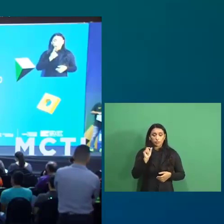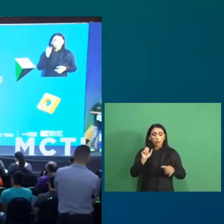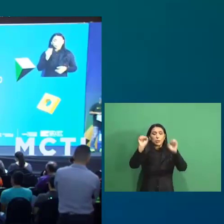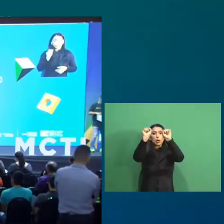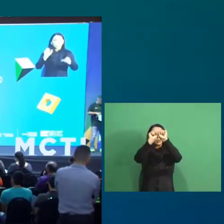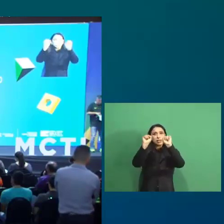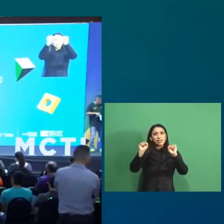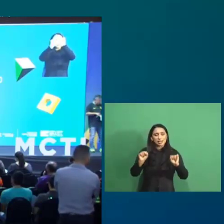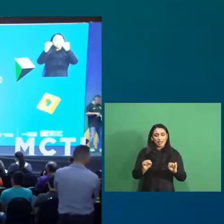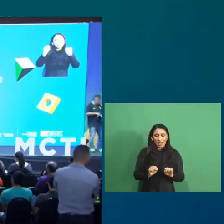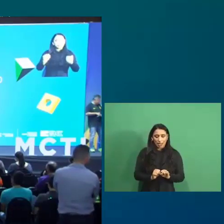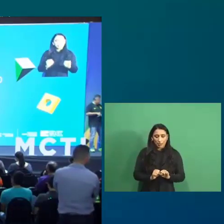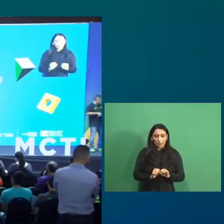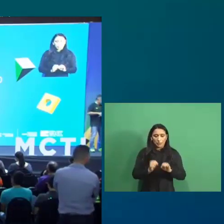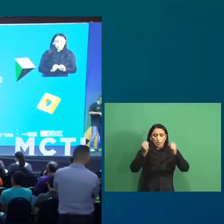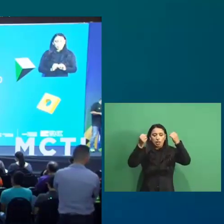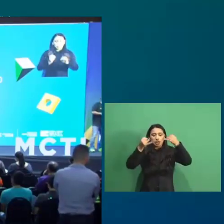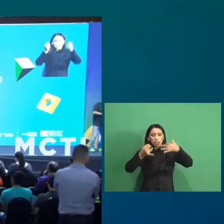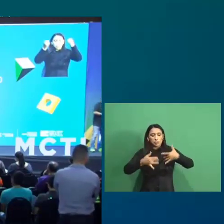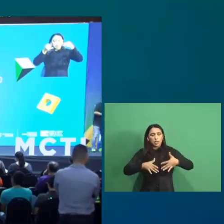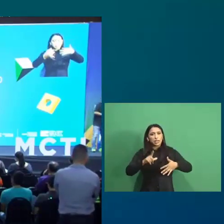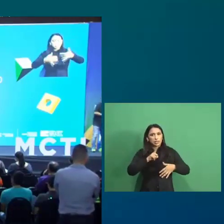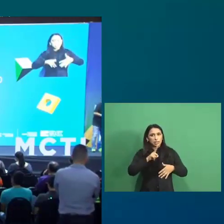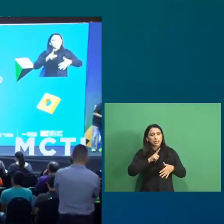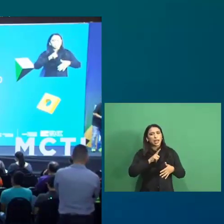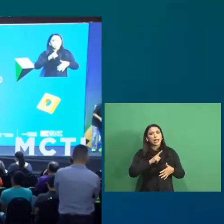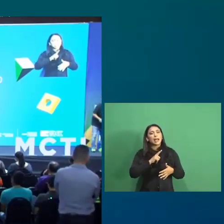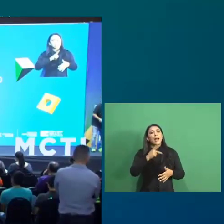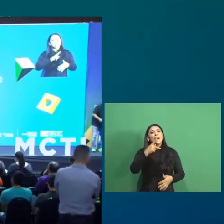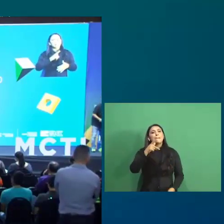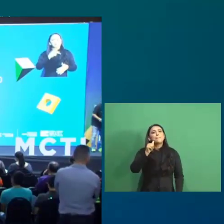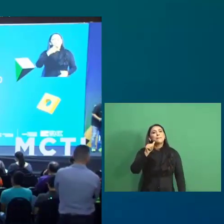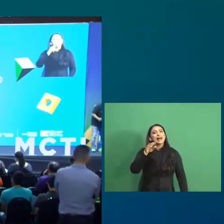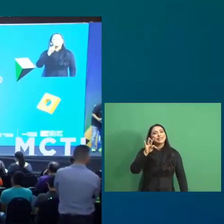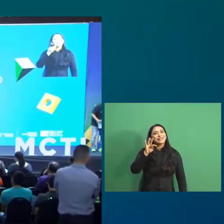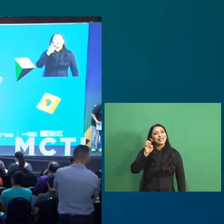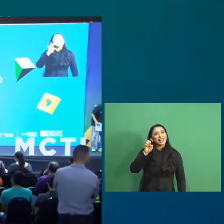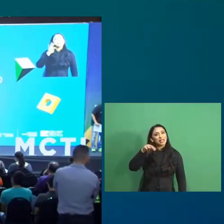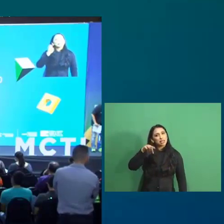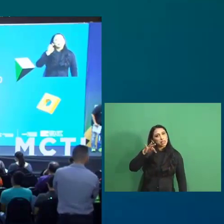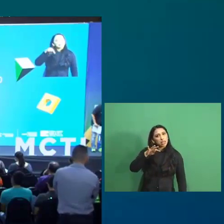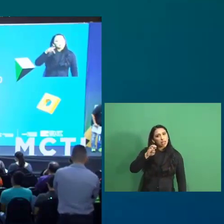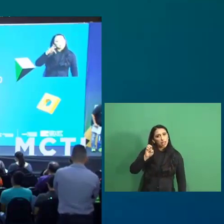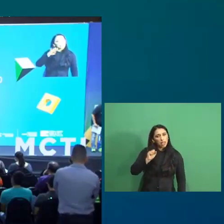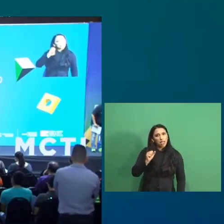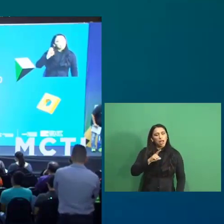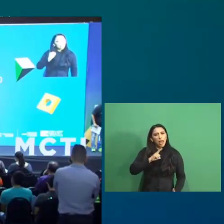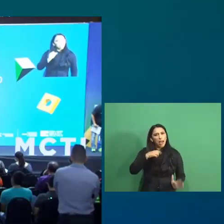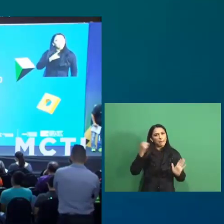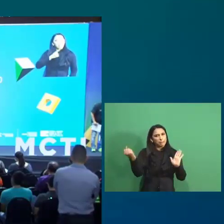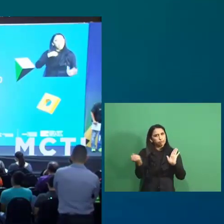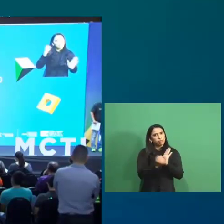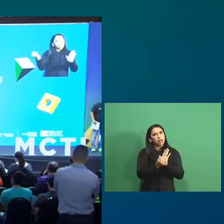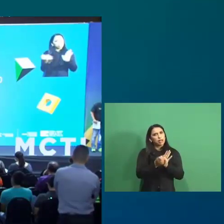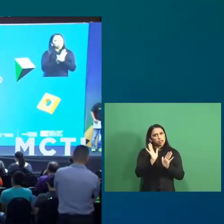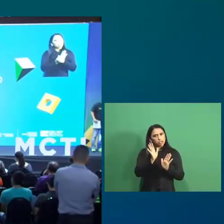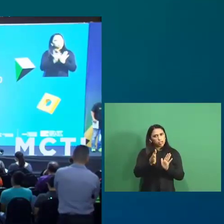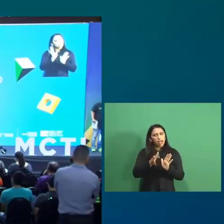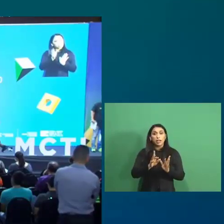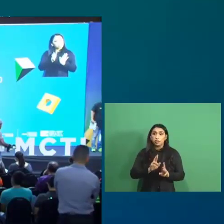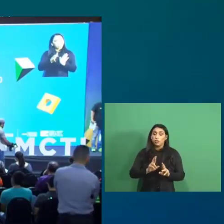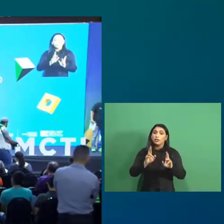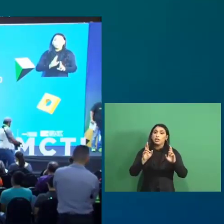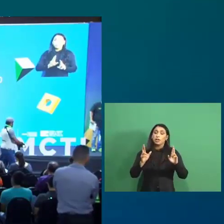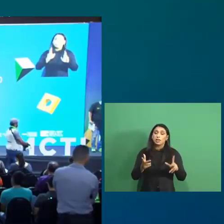sistema. É importante dizer que esse sistema já tem patente depositada. Essa é uma das nossas diferenciais.